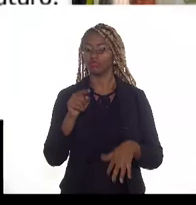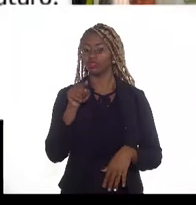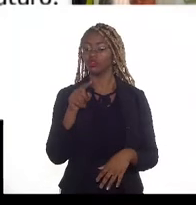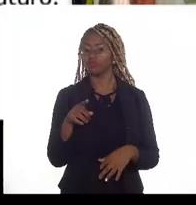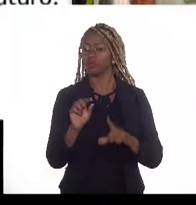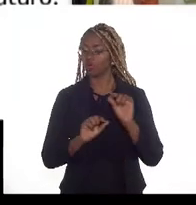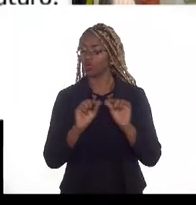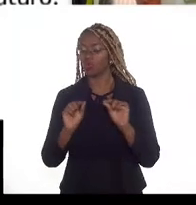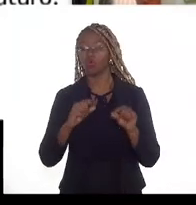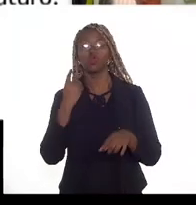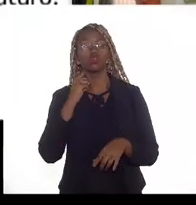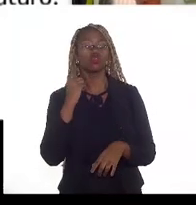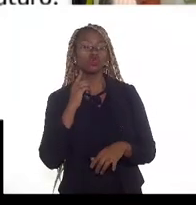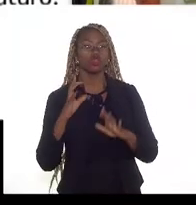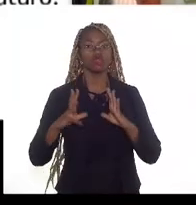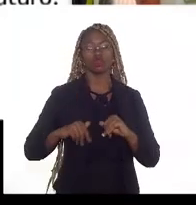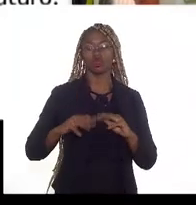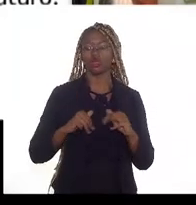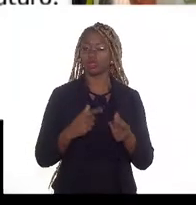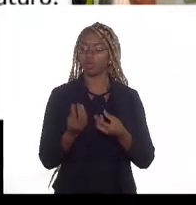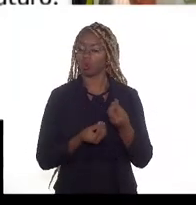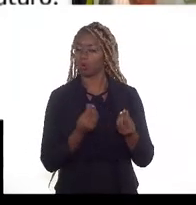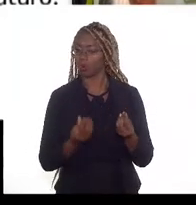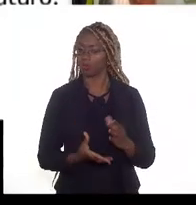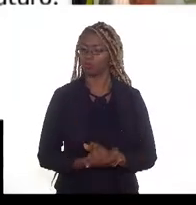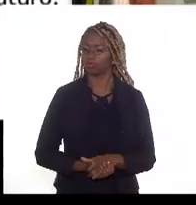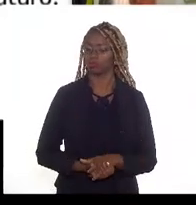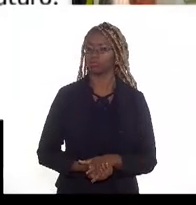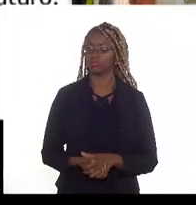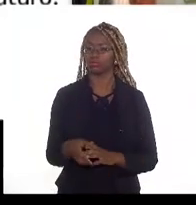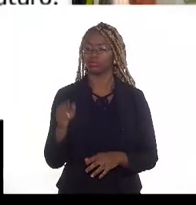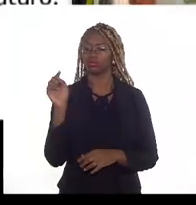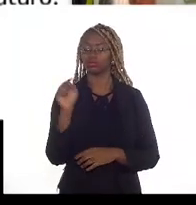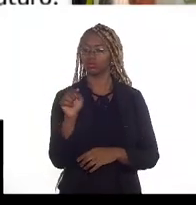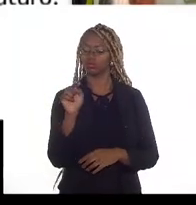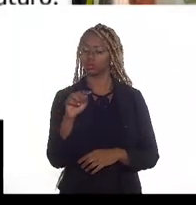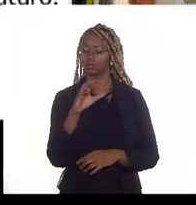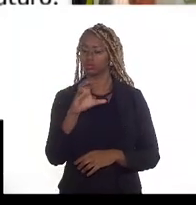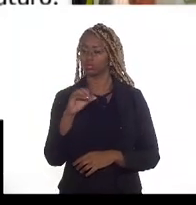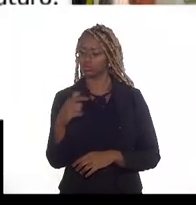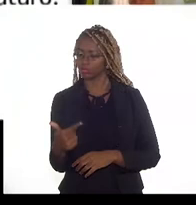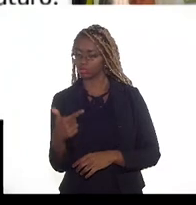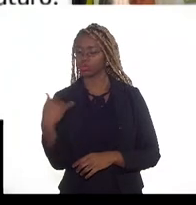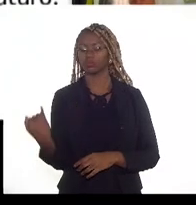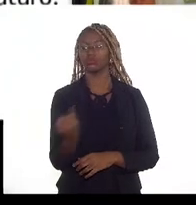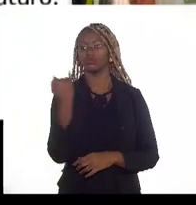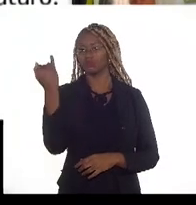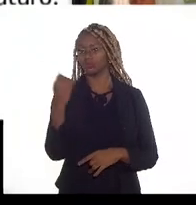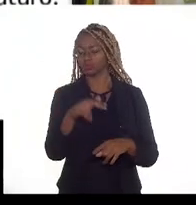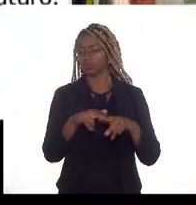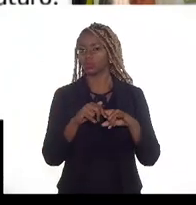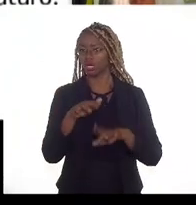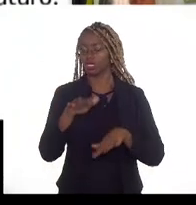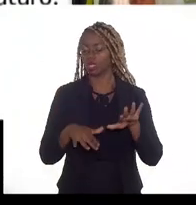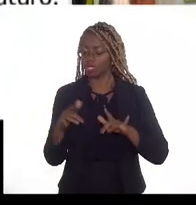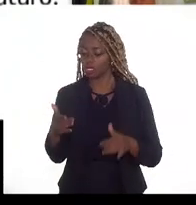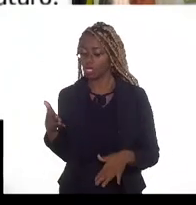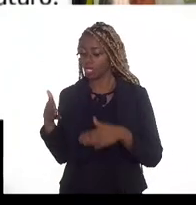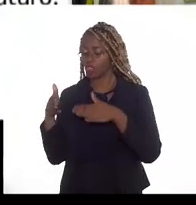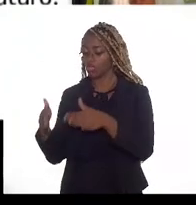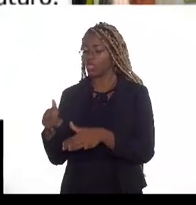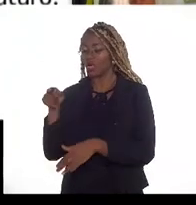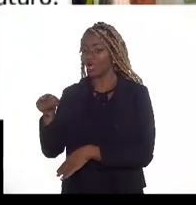e no caso do pré-sal brasileiro o principal é o teor de CO2, que pode chegar em alguns campos como foi mostrado a